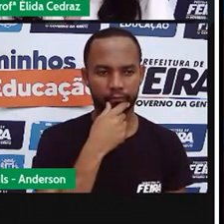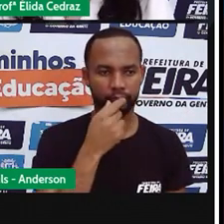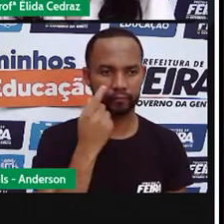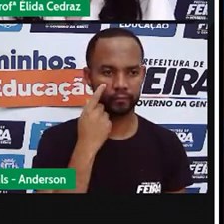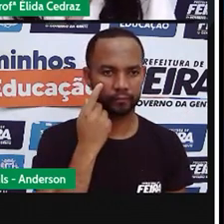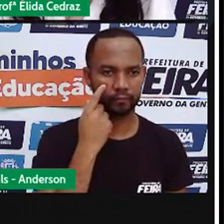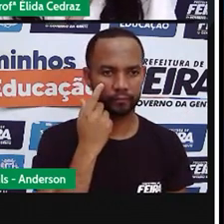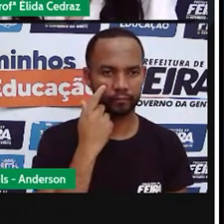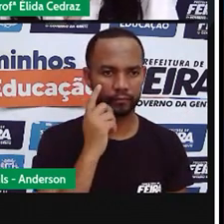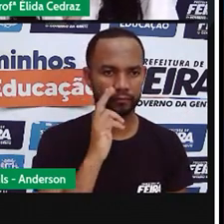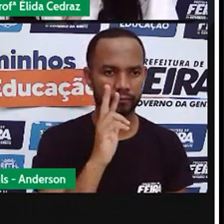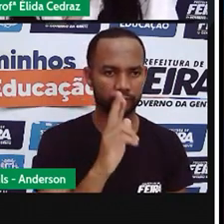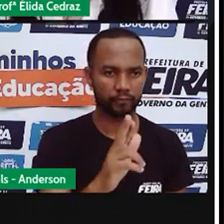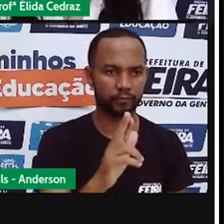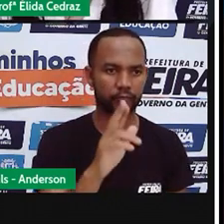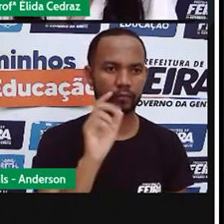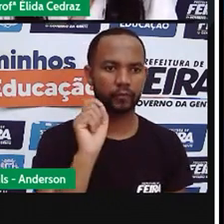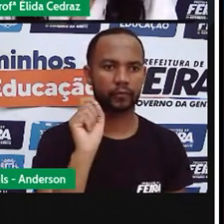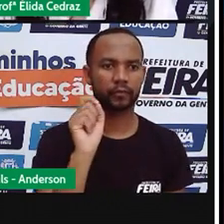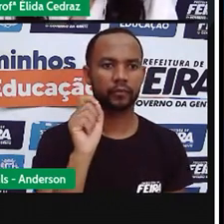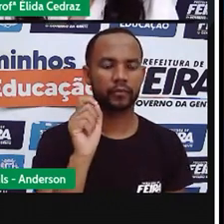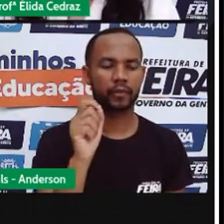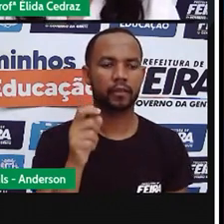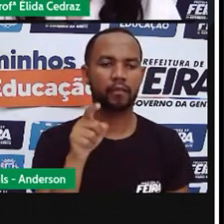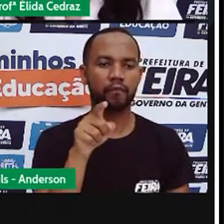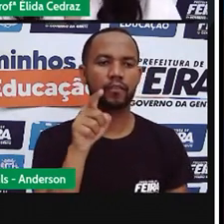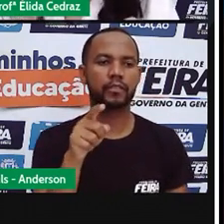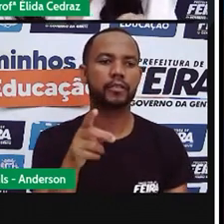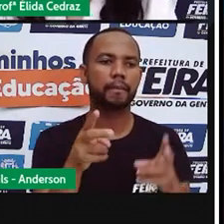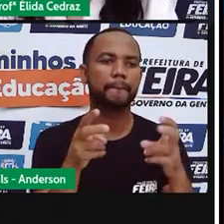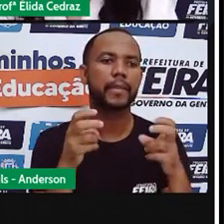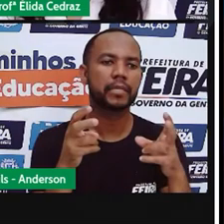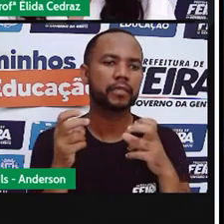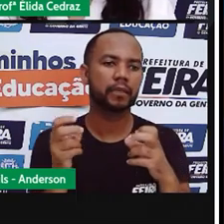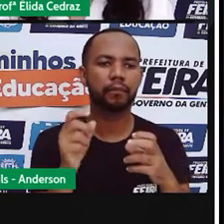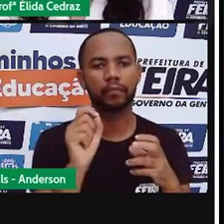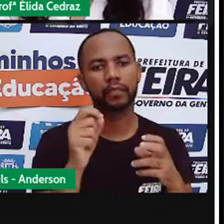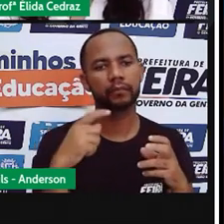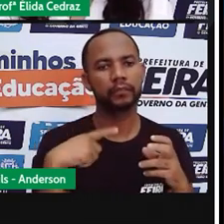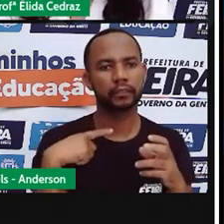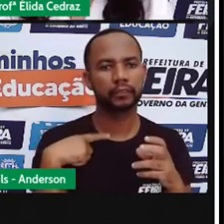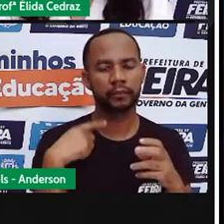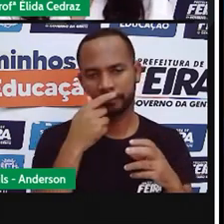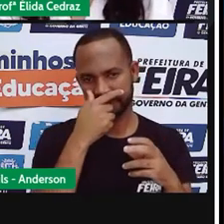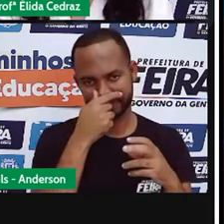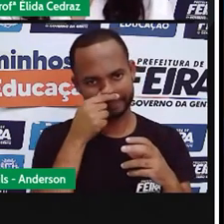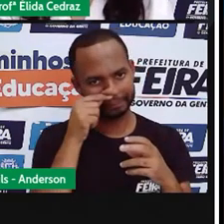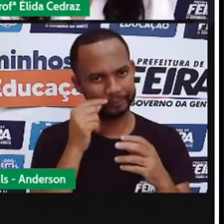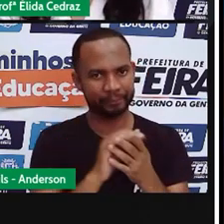você tem que me responder, o que você percebeu? O que ela tem em comum? Vamos lá?